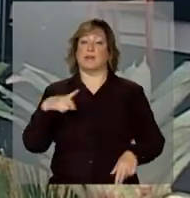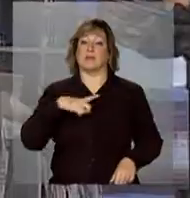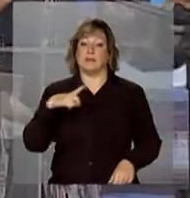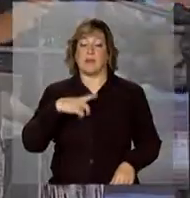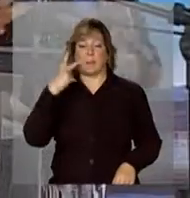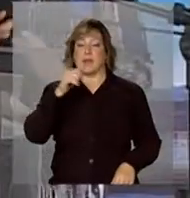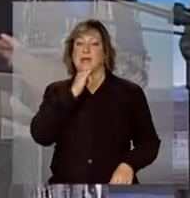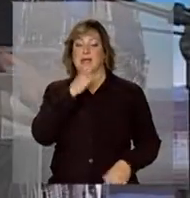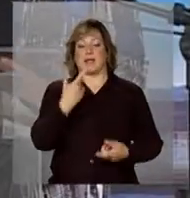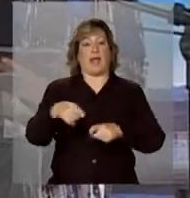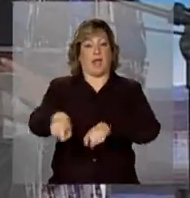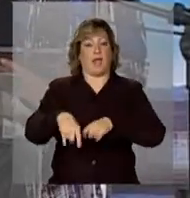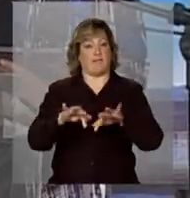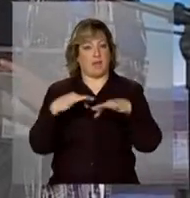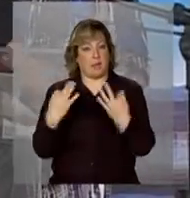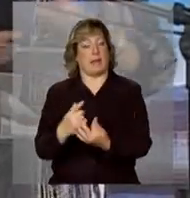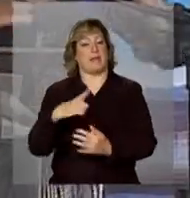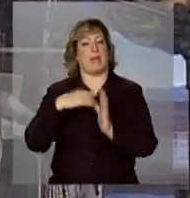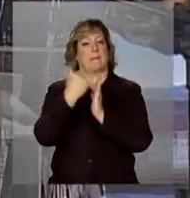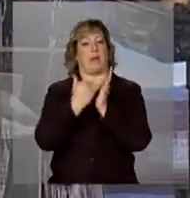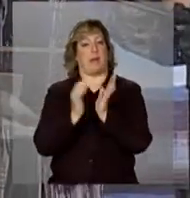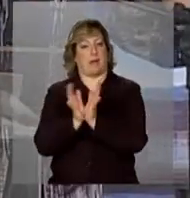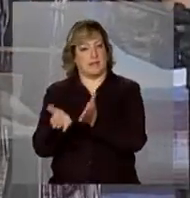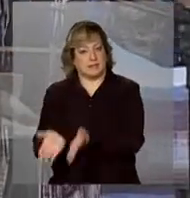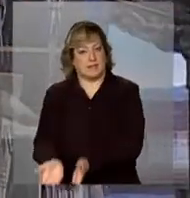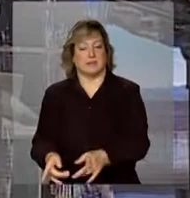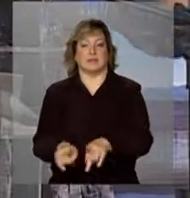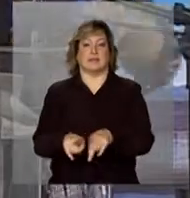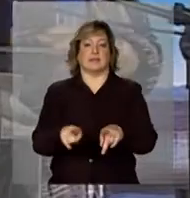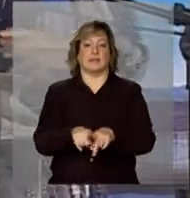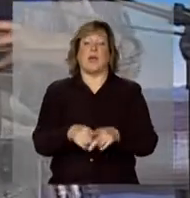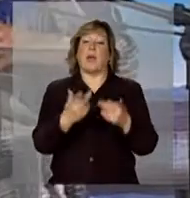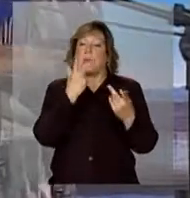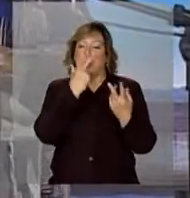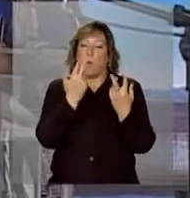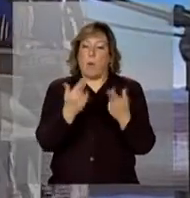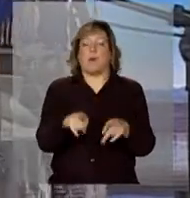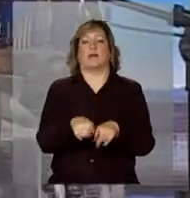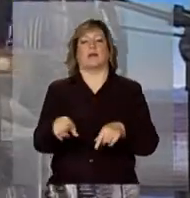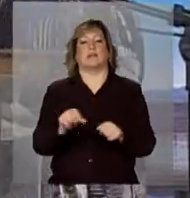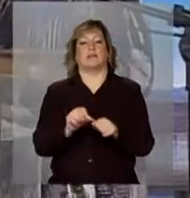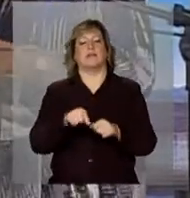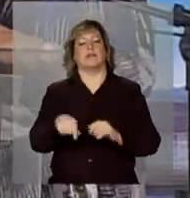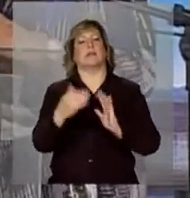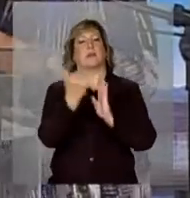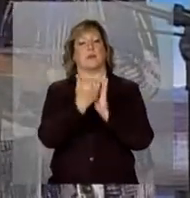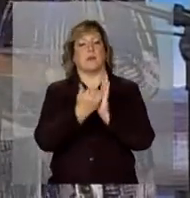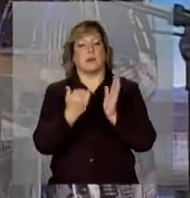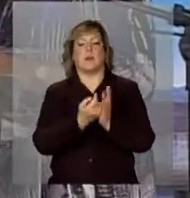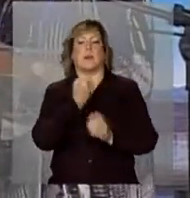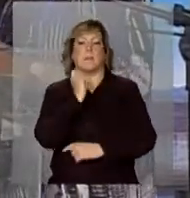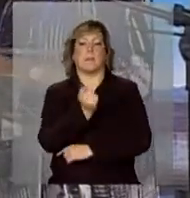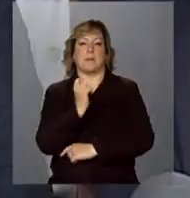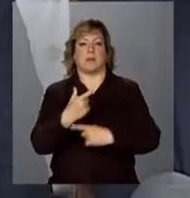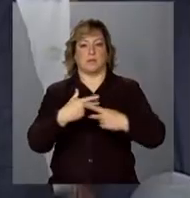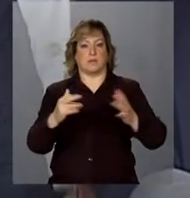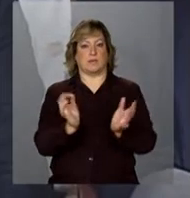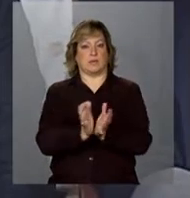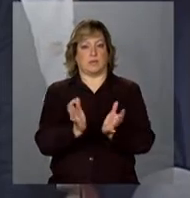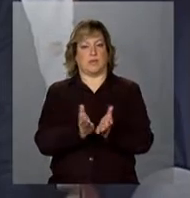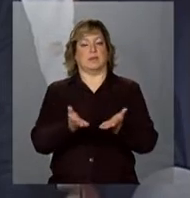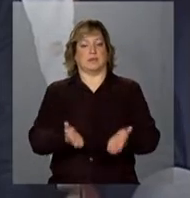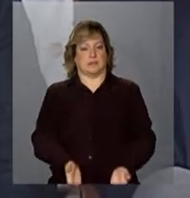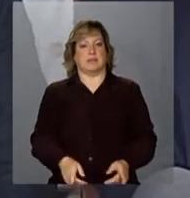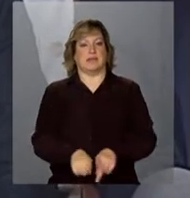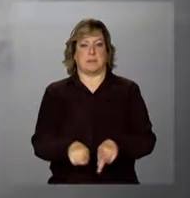para agricultura familiar, baseado num programa de agricultura familiar, nós vamos fazer um programa para